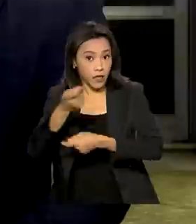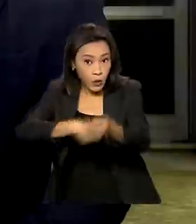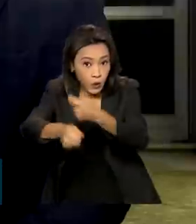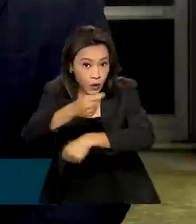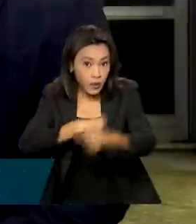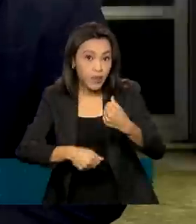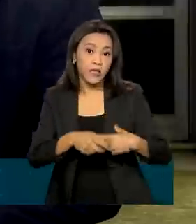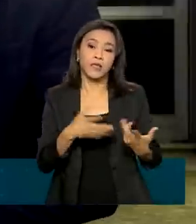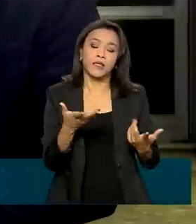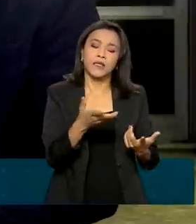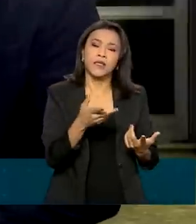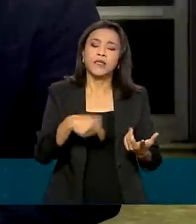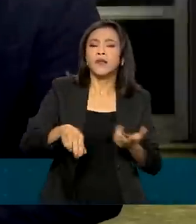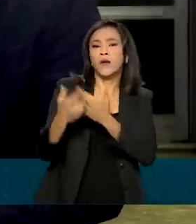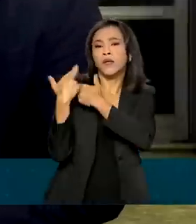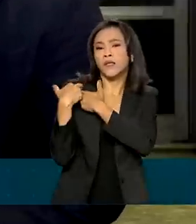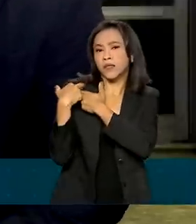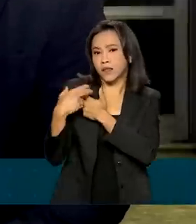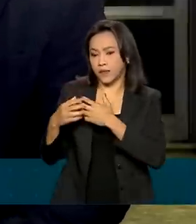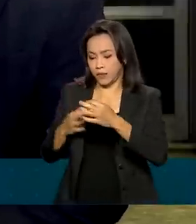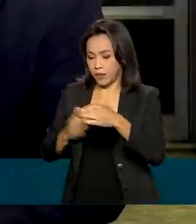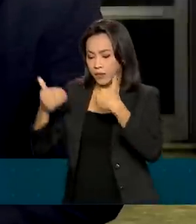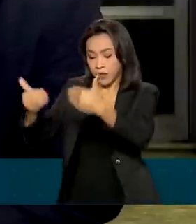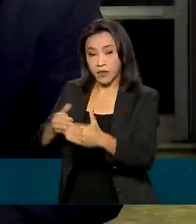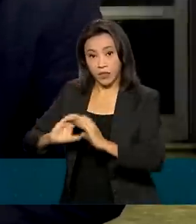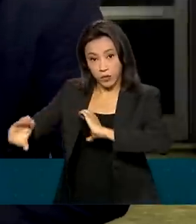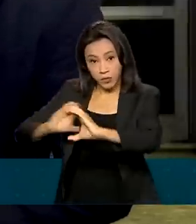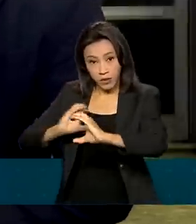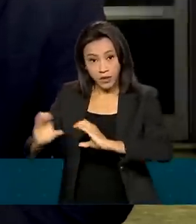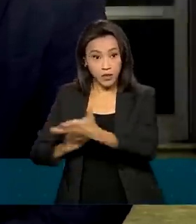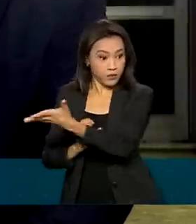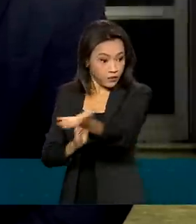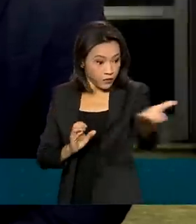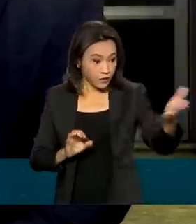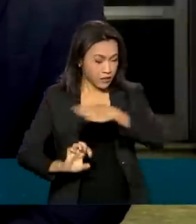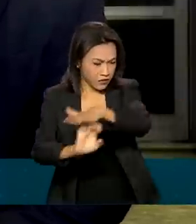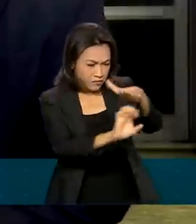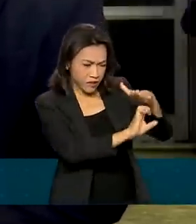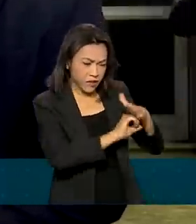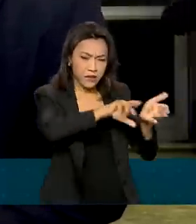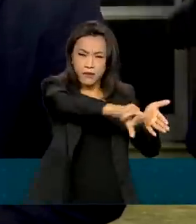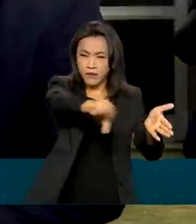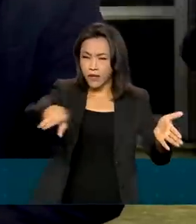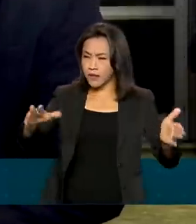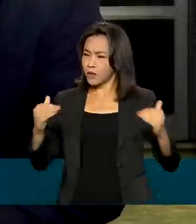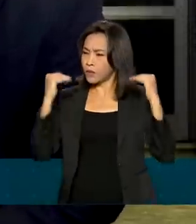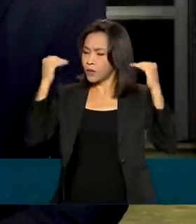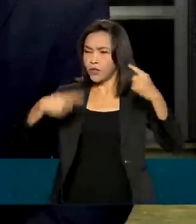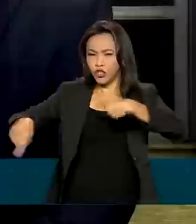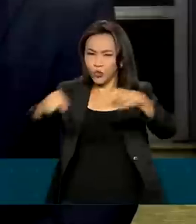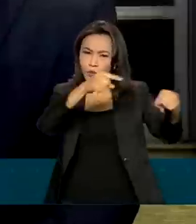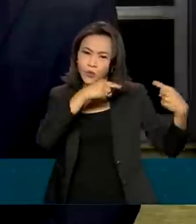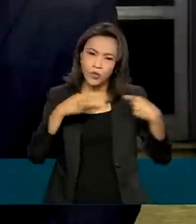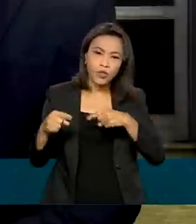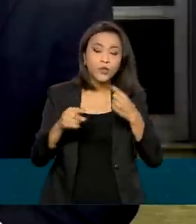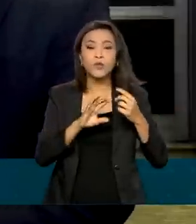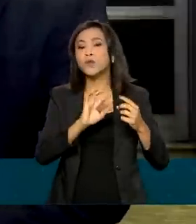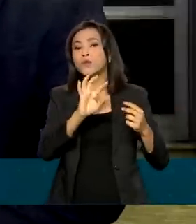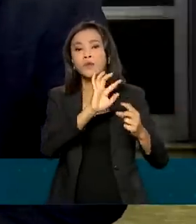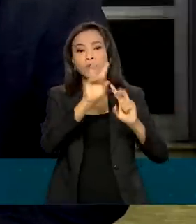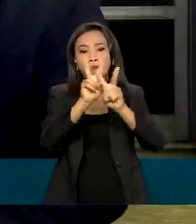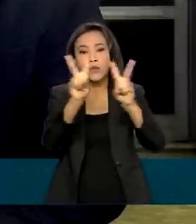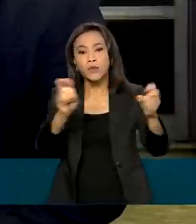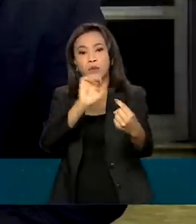Comunicações, especialistas, empresários e o setor público debateram avanços da conectividade, mas também metas para o